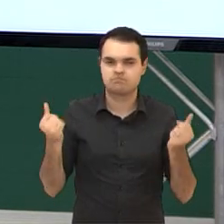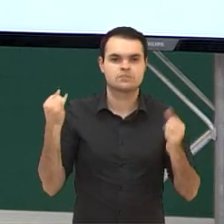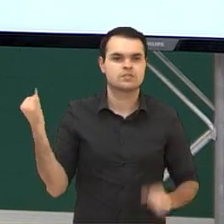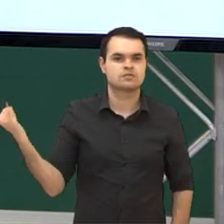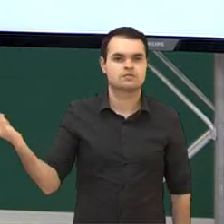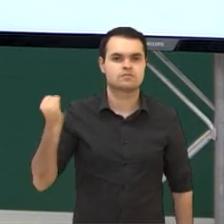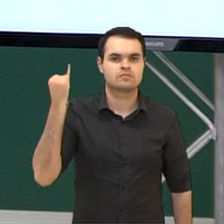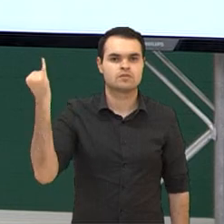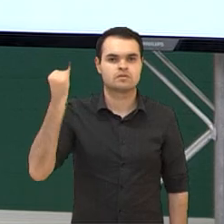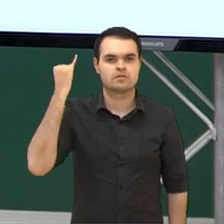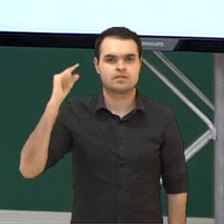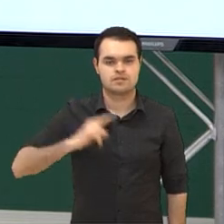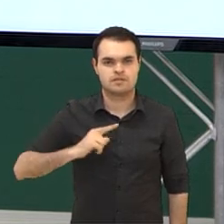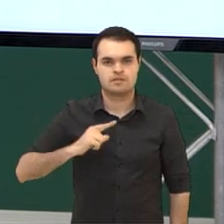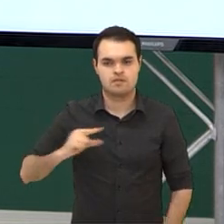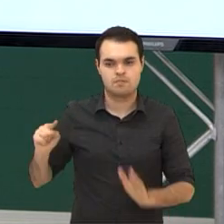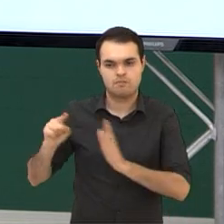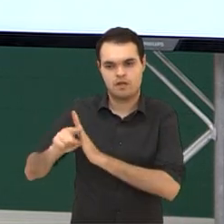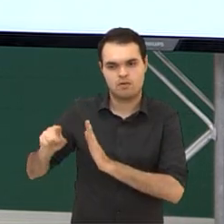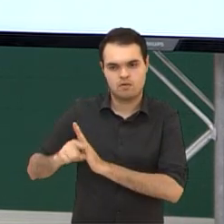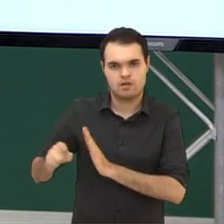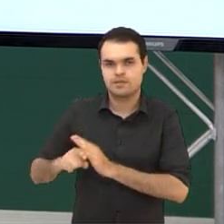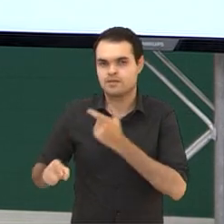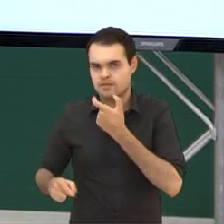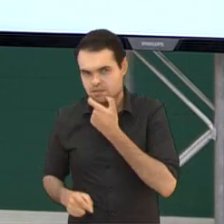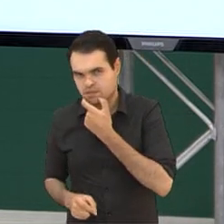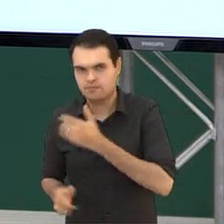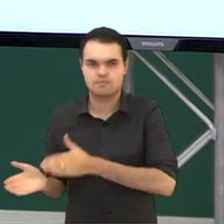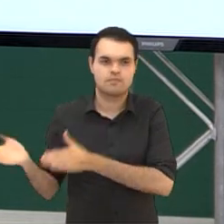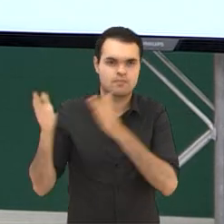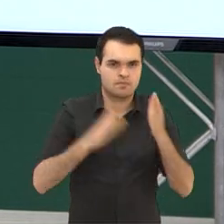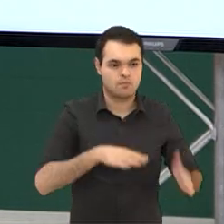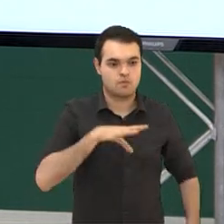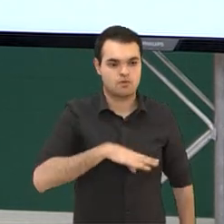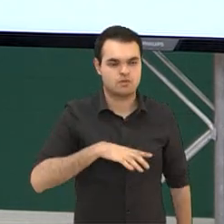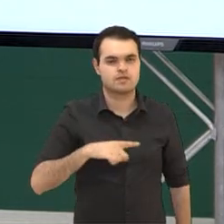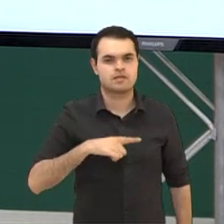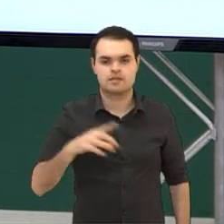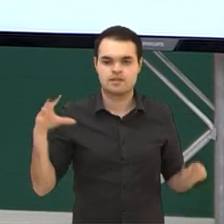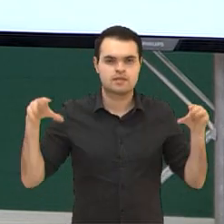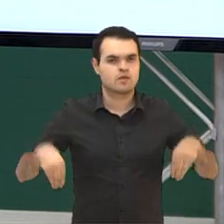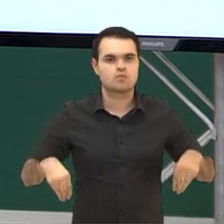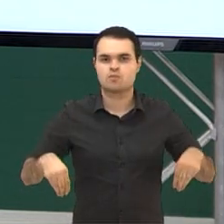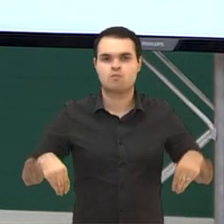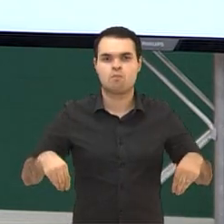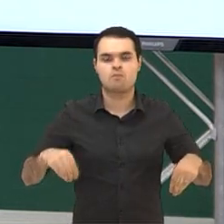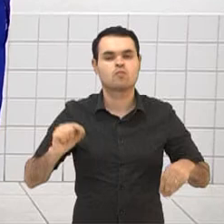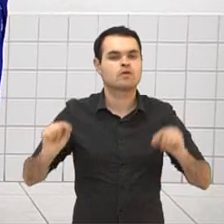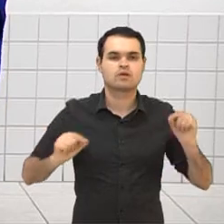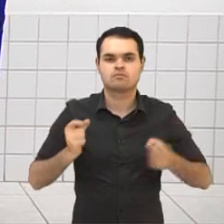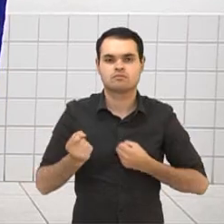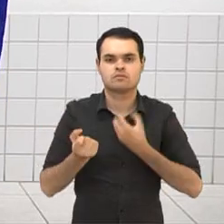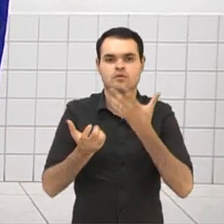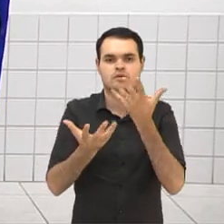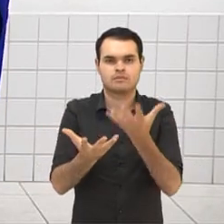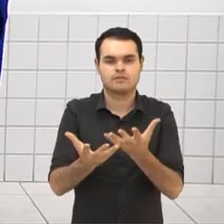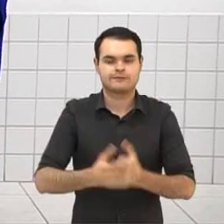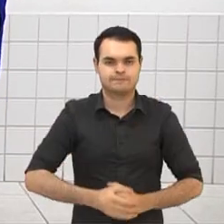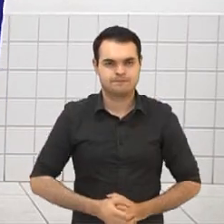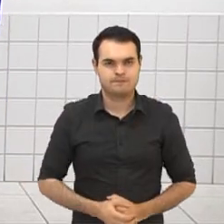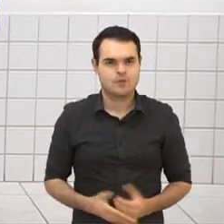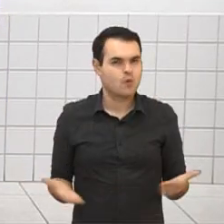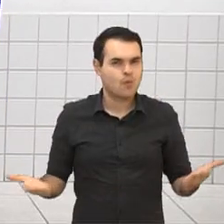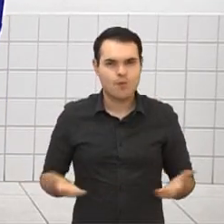porque muitas questões, não só de língua inglesa, mas também de língua portuguesa, caem em poema. Verdade. a gente está praticando, Com certeza. E hoje,